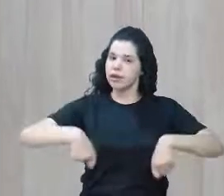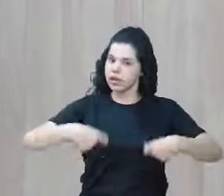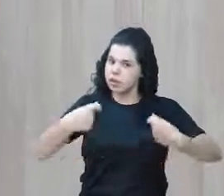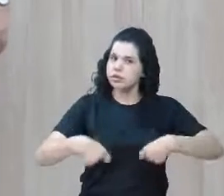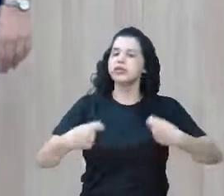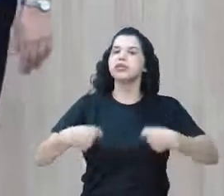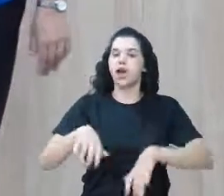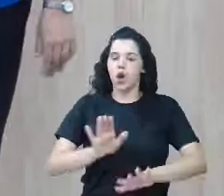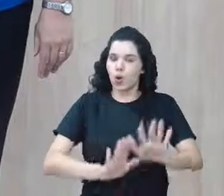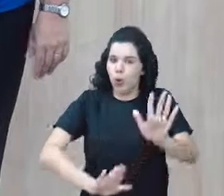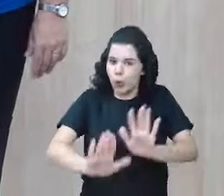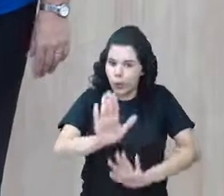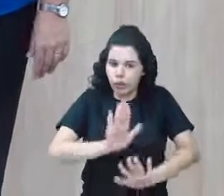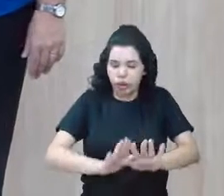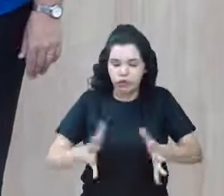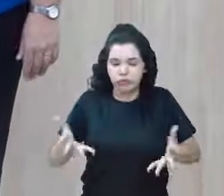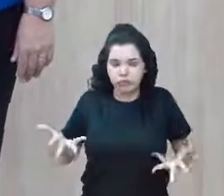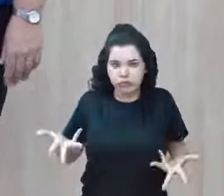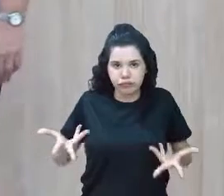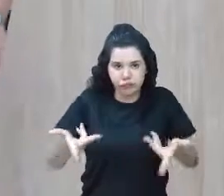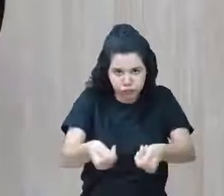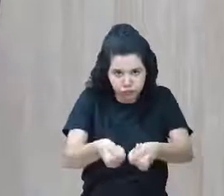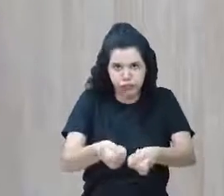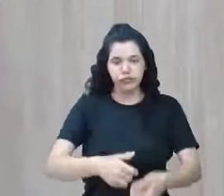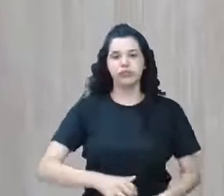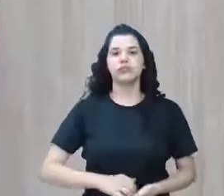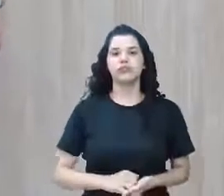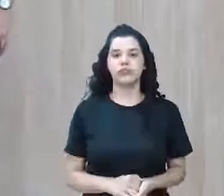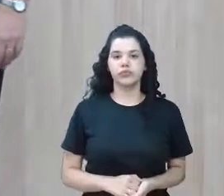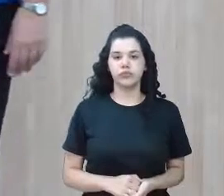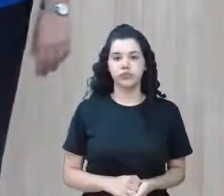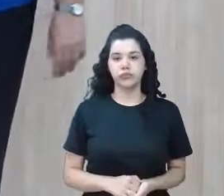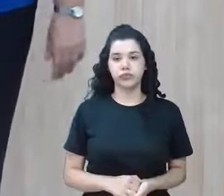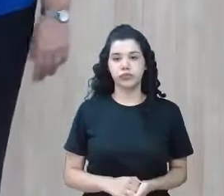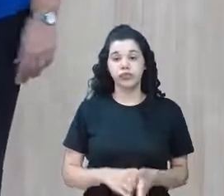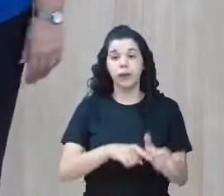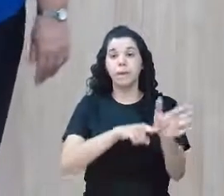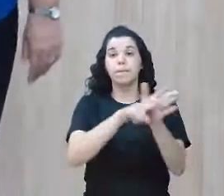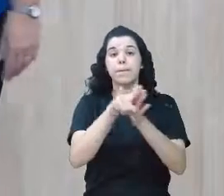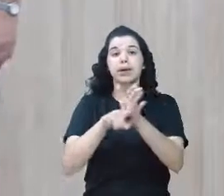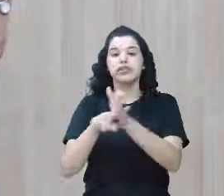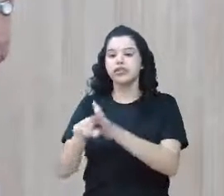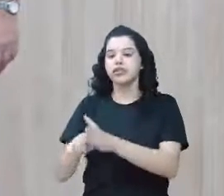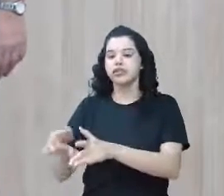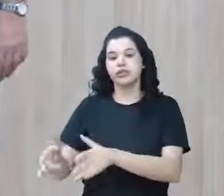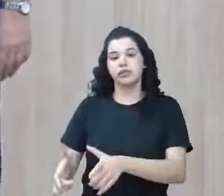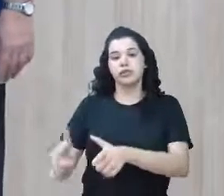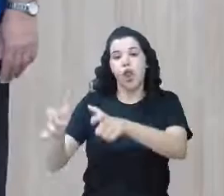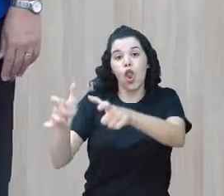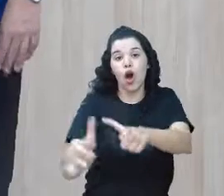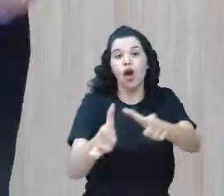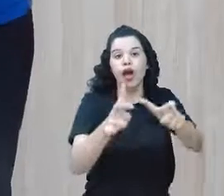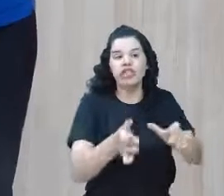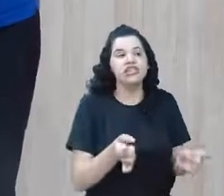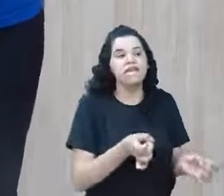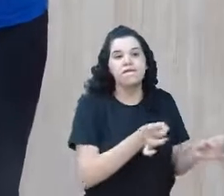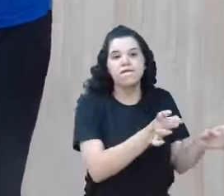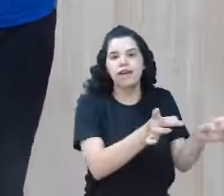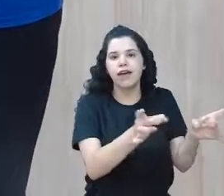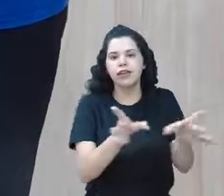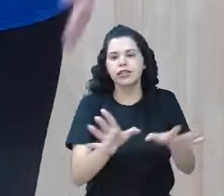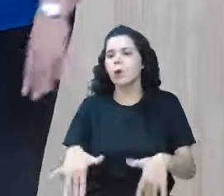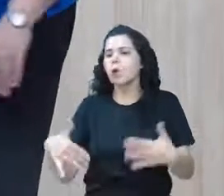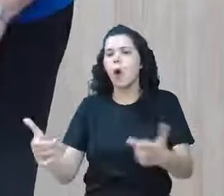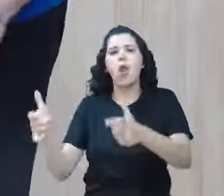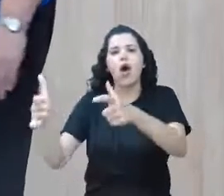boas, uma boa eficiência em seu trabalho. Pesquise os fornecedores, a questão dos preços. Qual o melhor